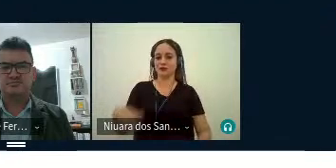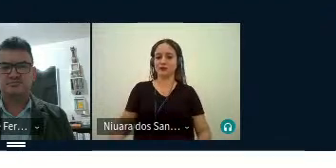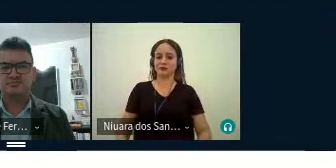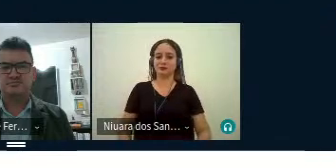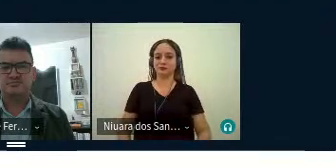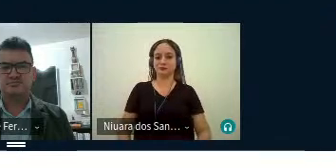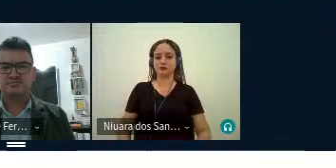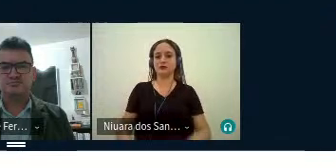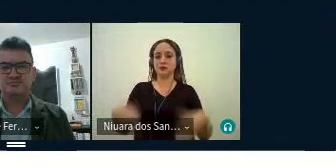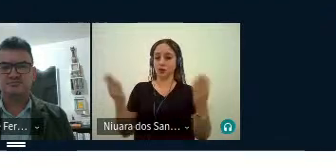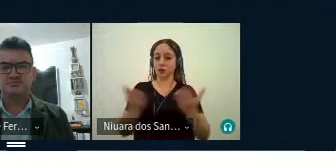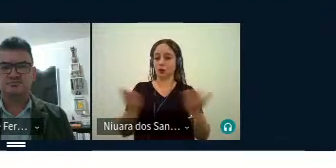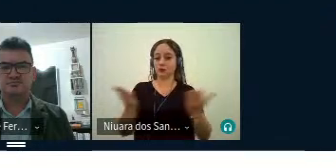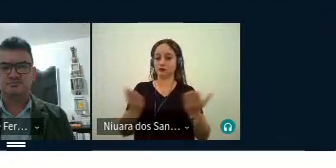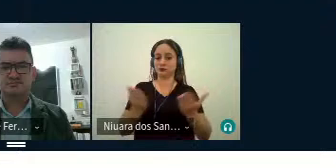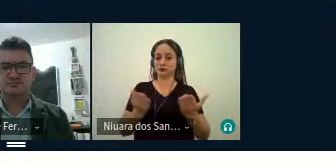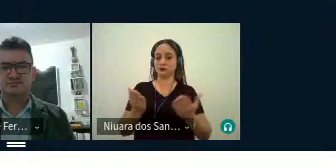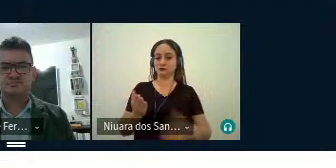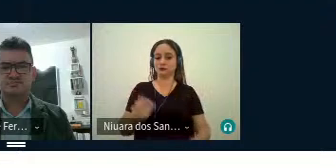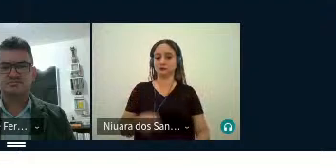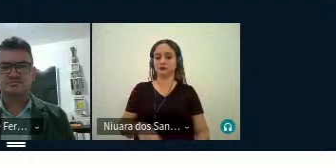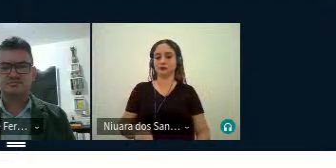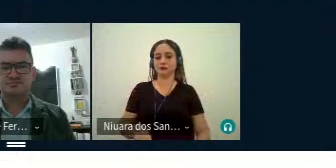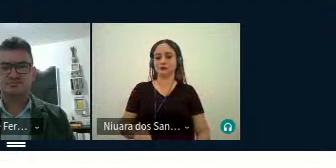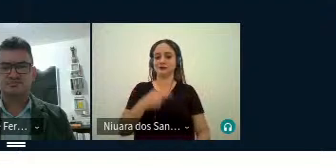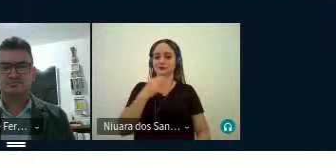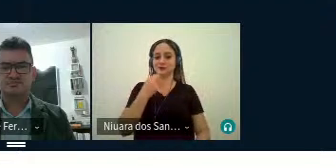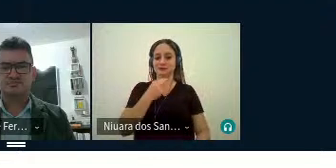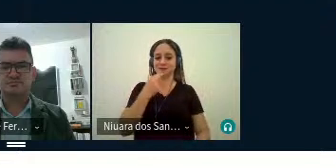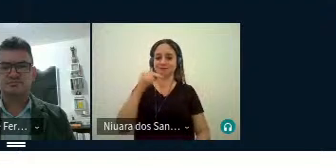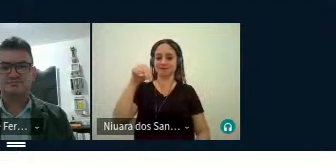Hoje, aqui conosco, a Niura e a Ellen.